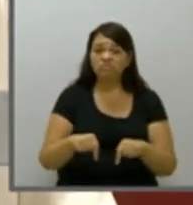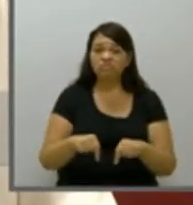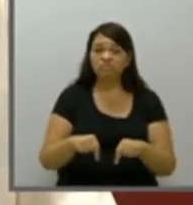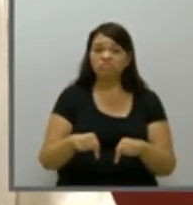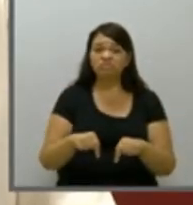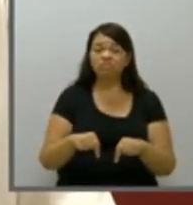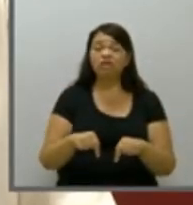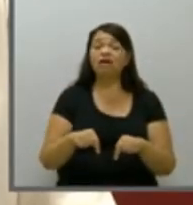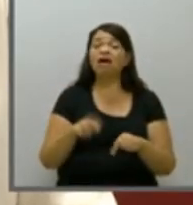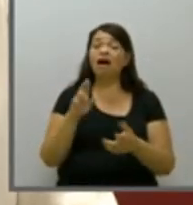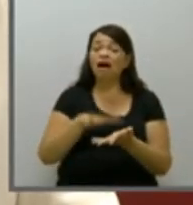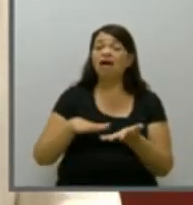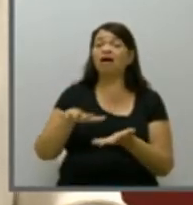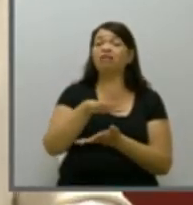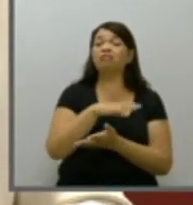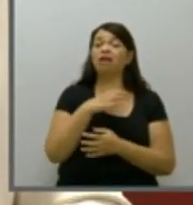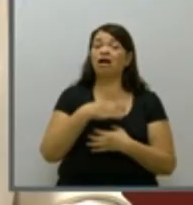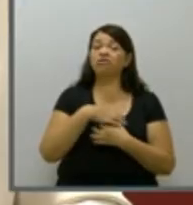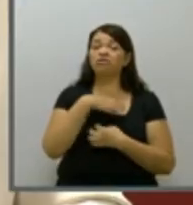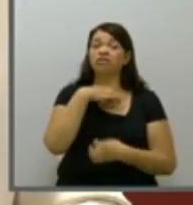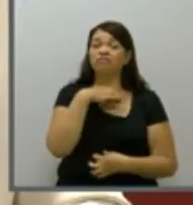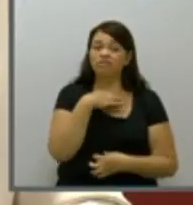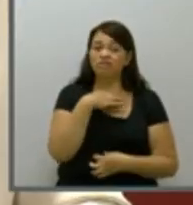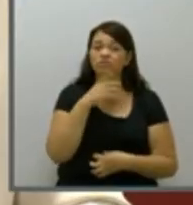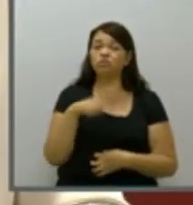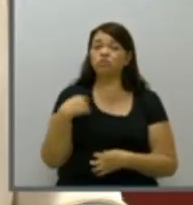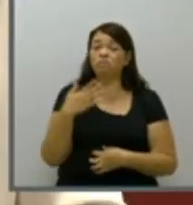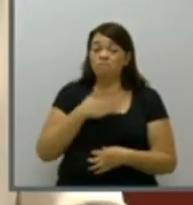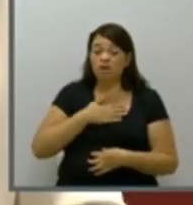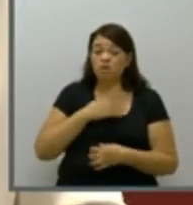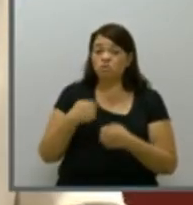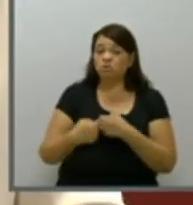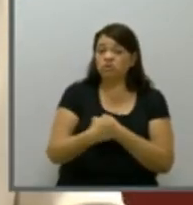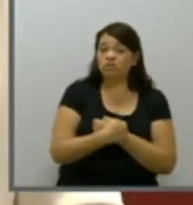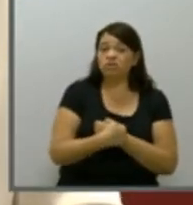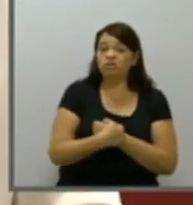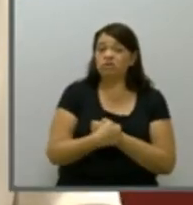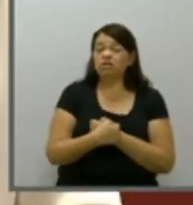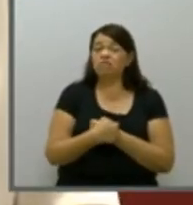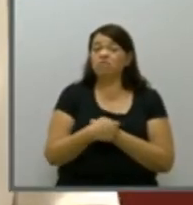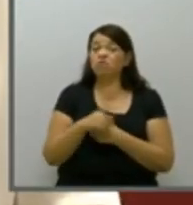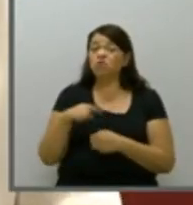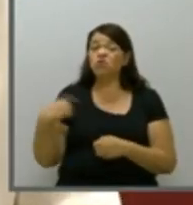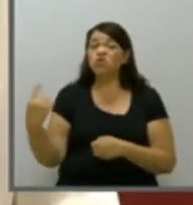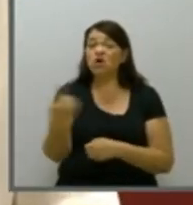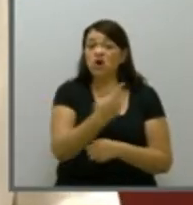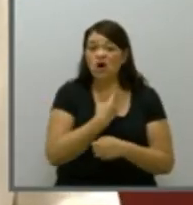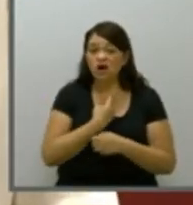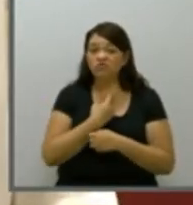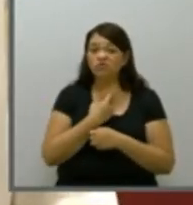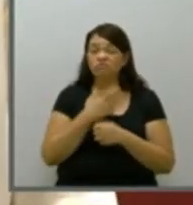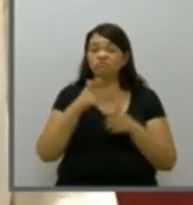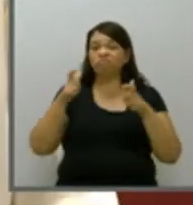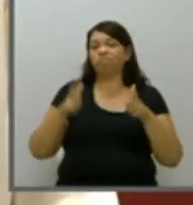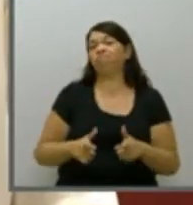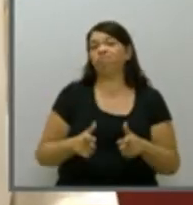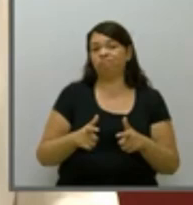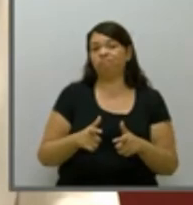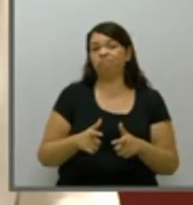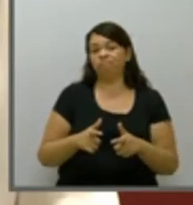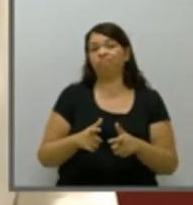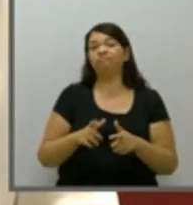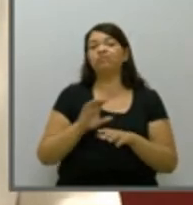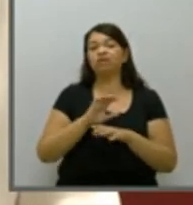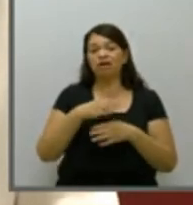Gravataí o meu município o nosso município a nossa aldeia. Cachoeirinha tem os seus problemas o estado o seu